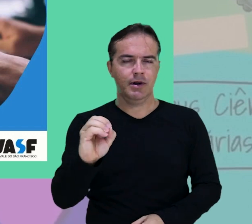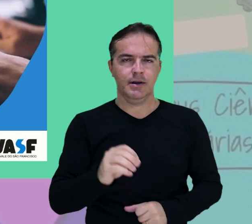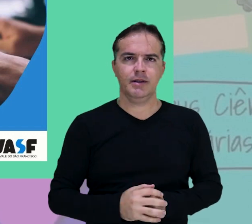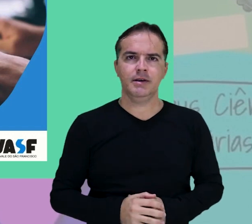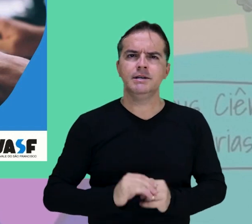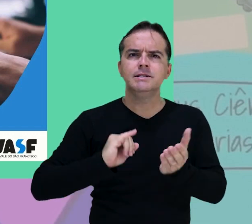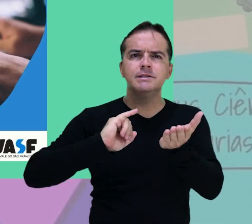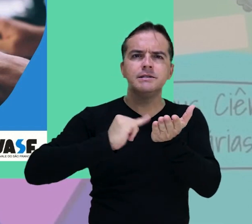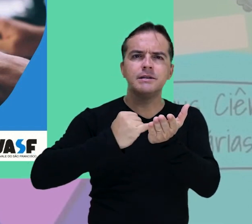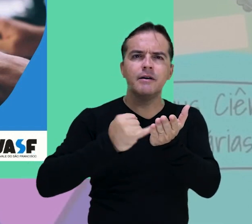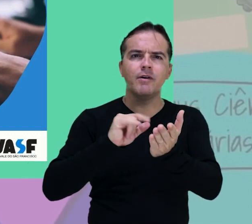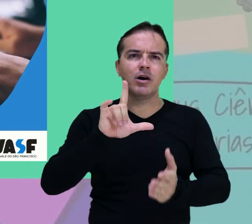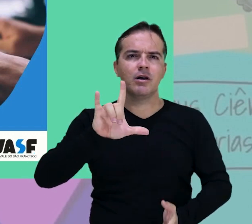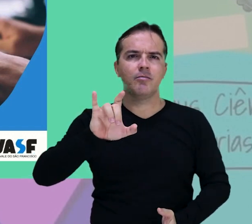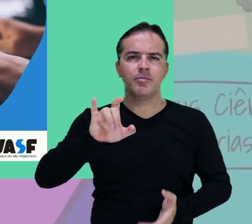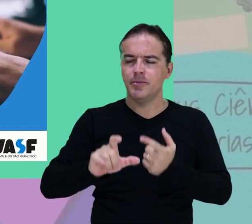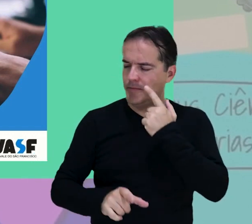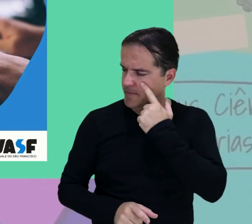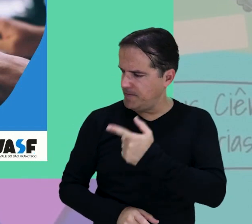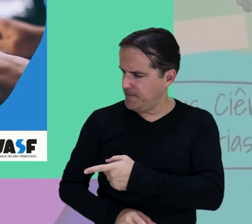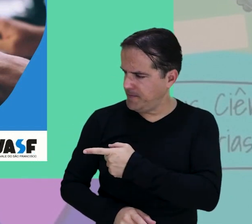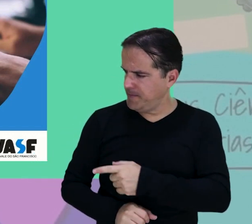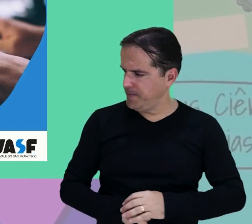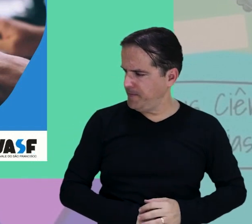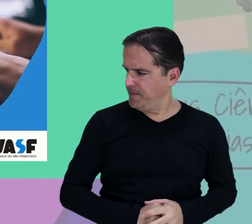acesse o formulário no Instagram, na página